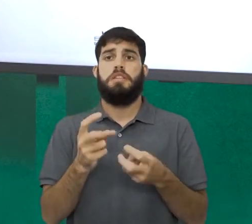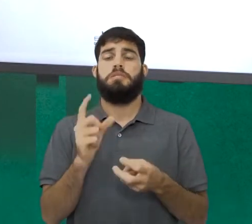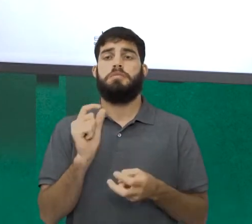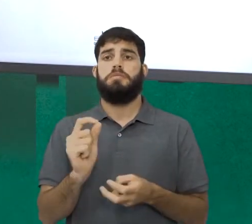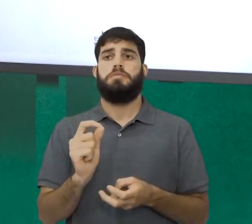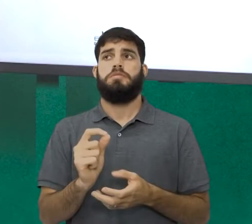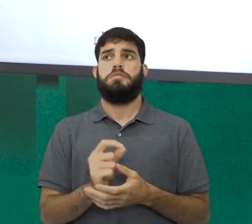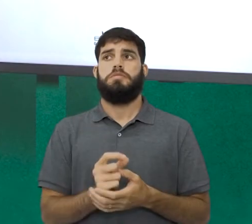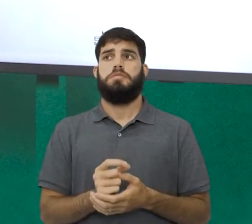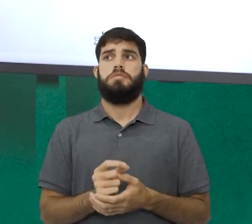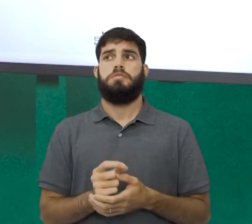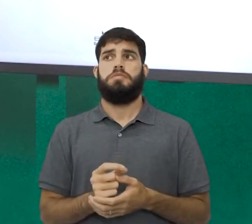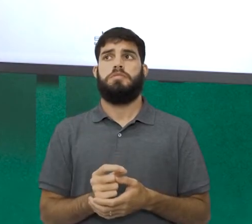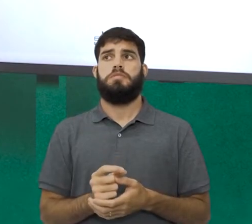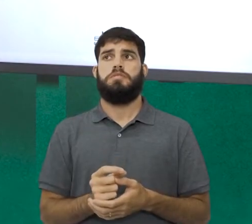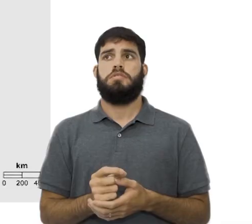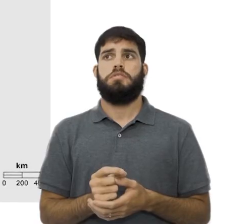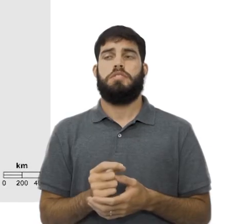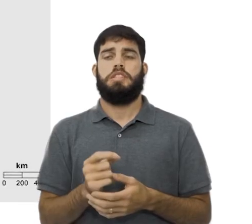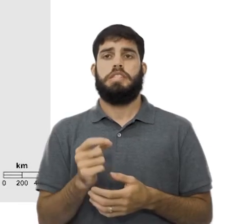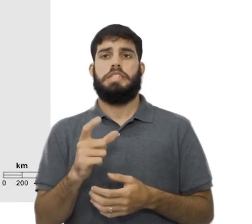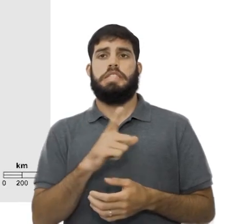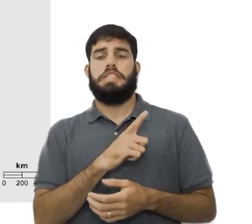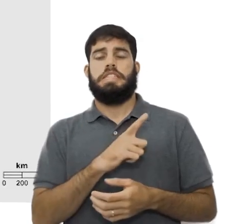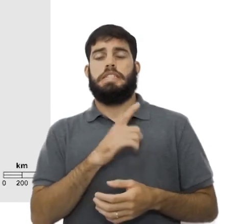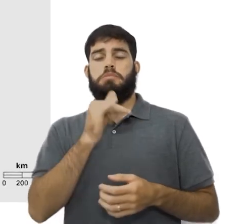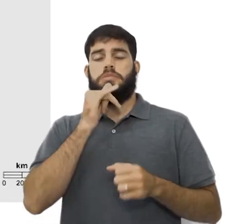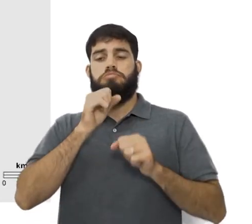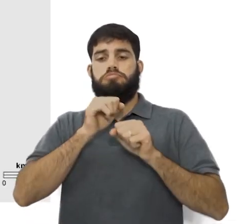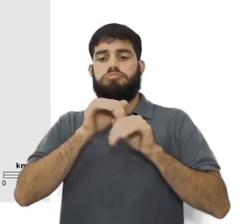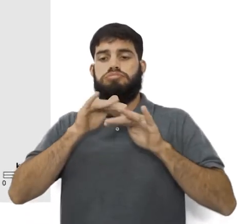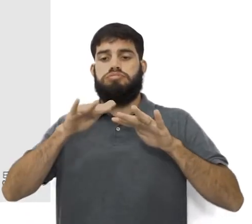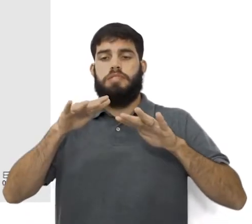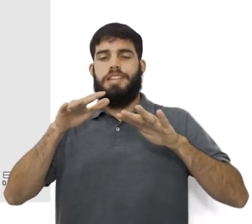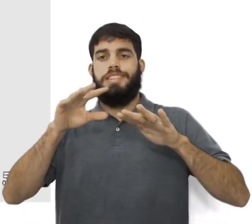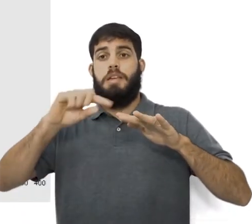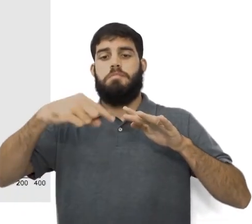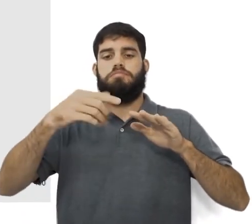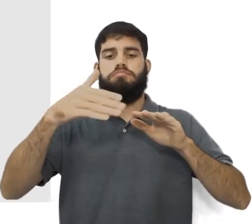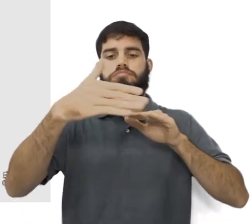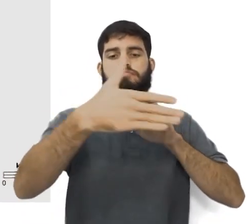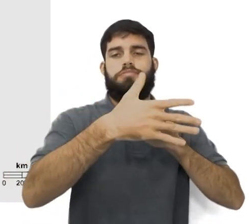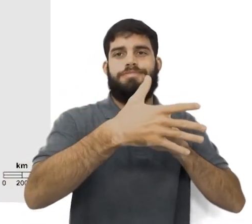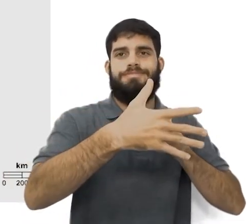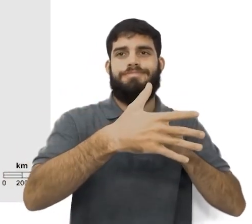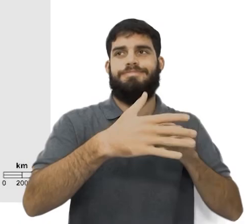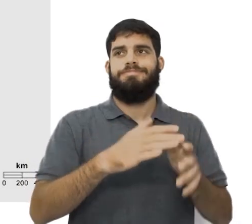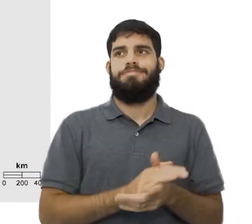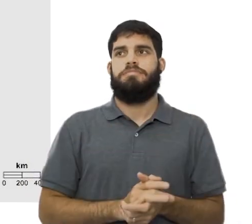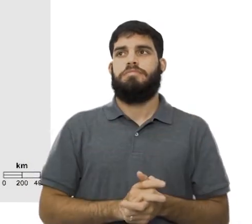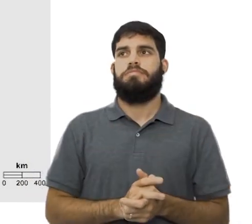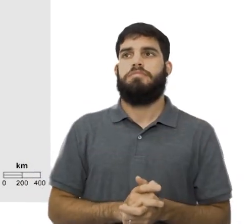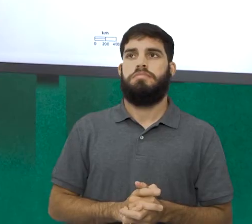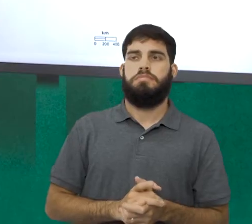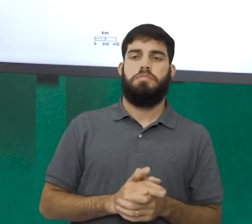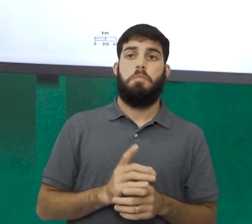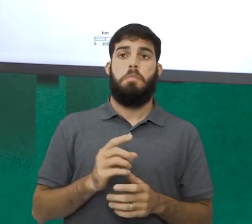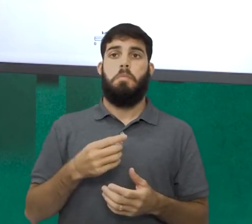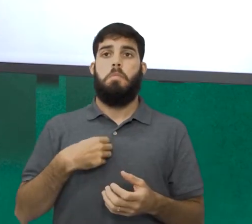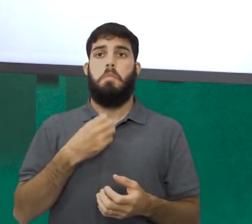é uma rede descontínua, porque boa parte das redes, boa parte dos esforços